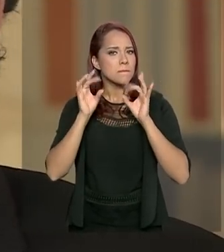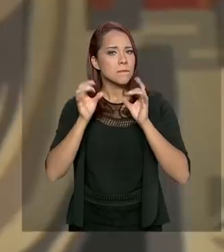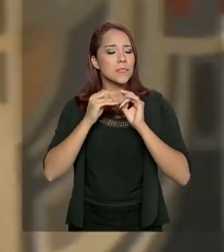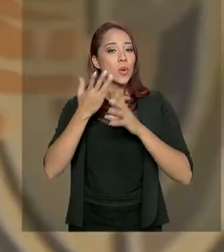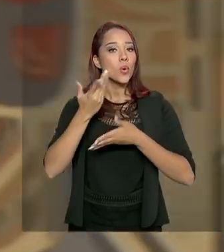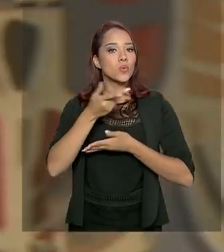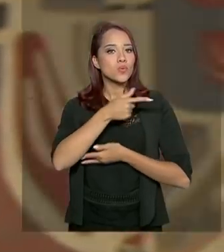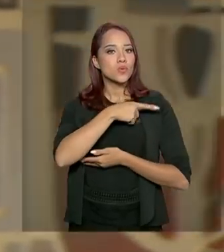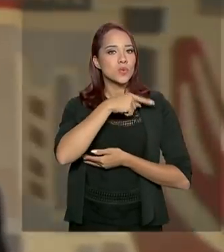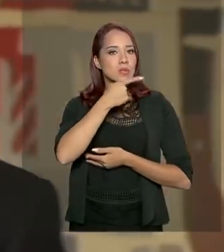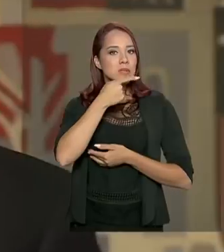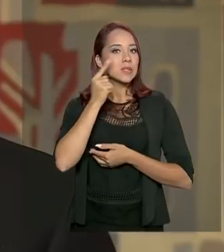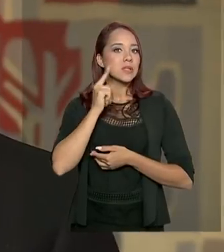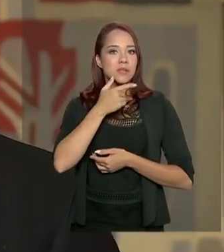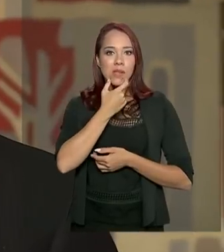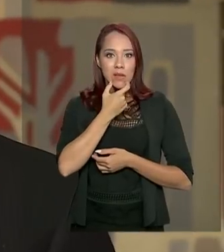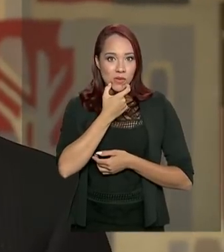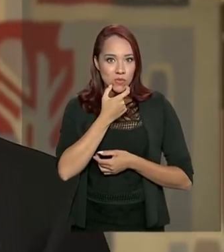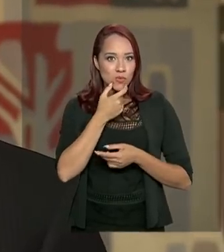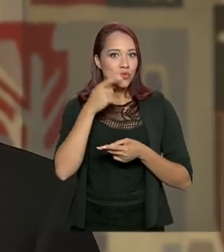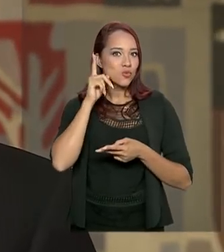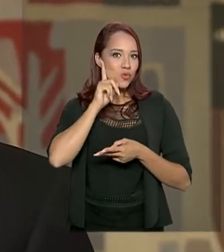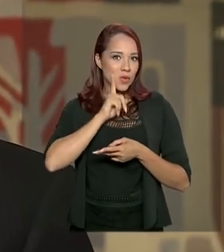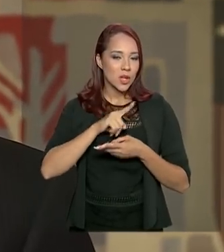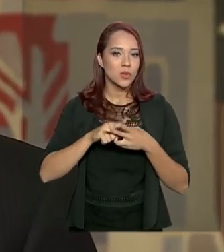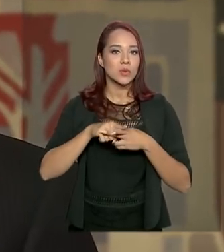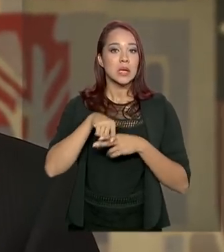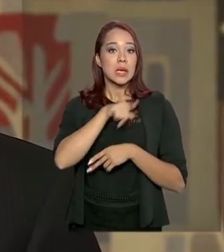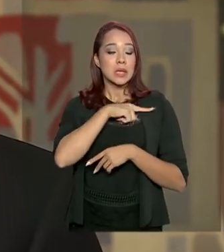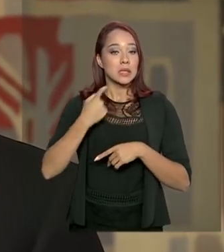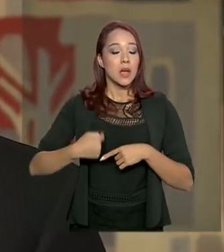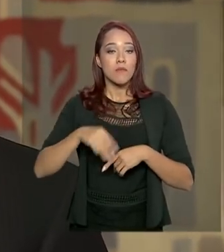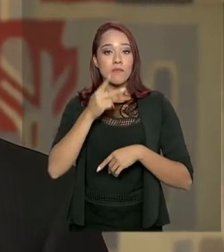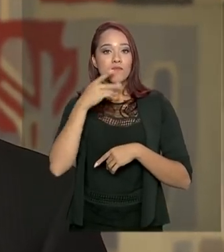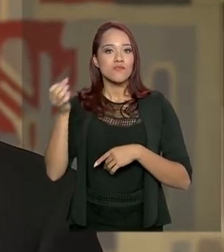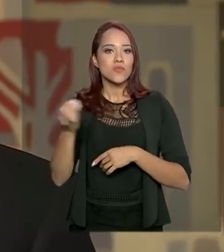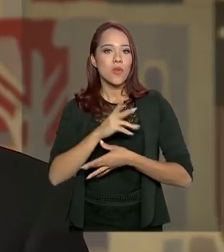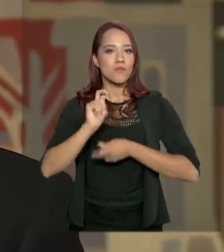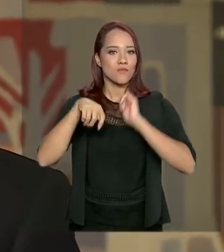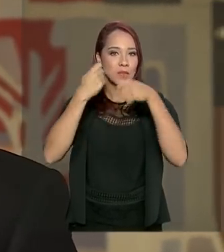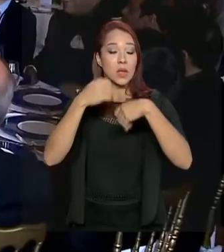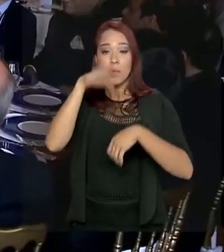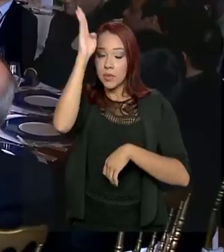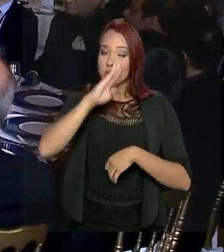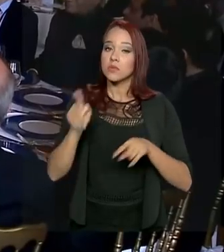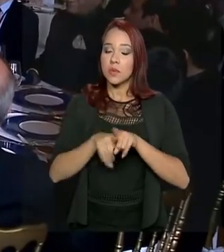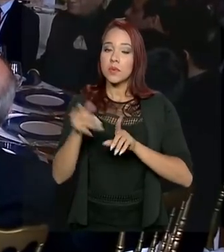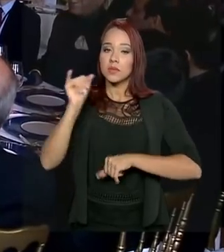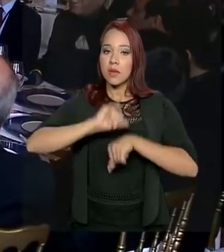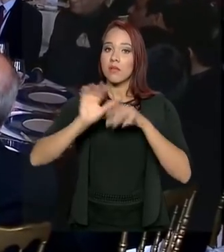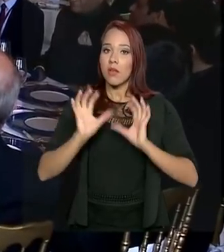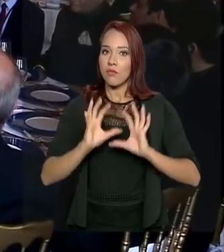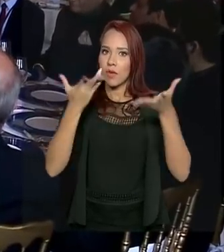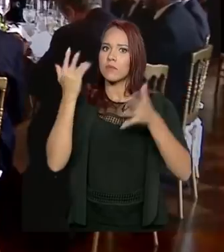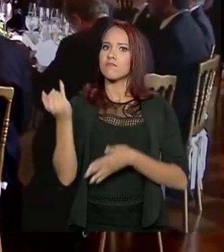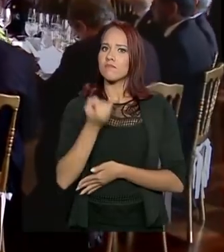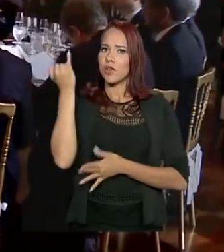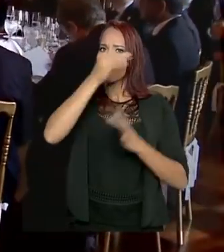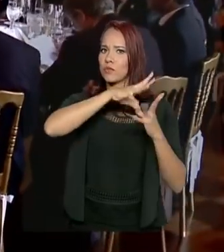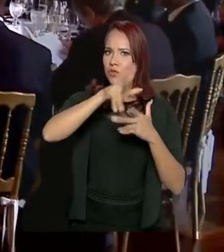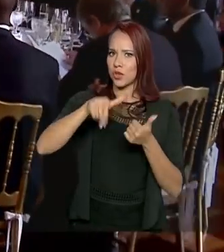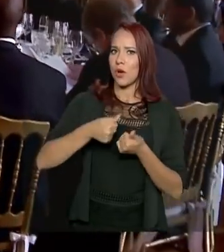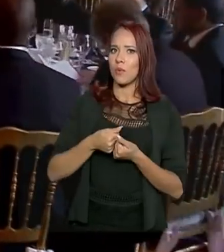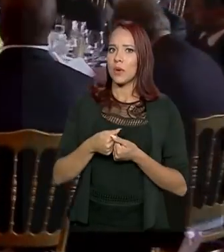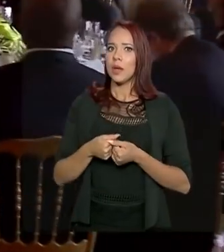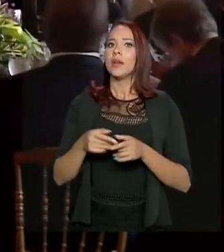os Estados Unidos e com Israel, além da abertura de novos mercados. O Brasil também foi sede de eventos de relevância internacional